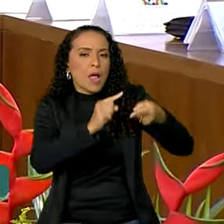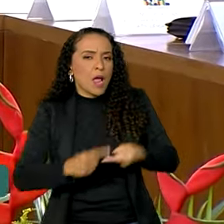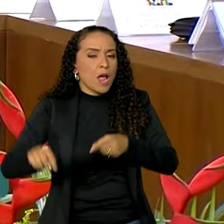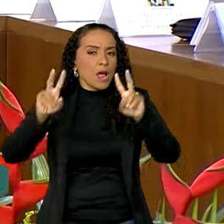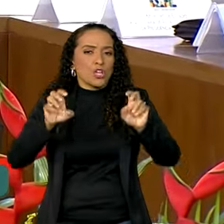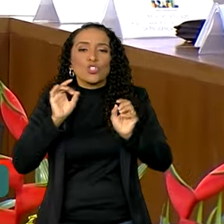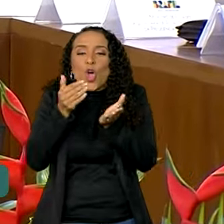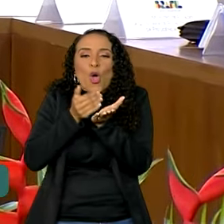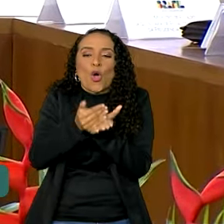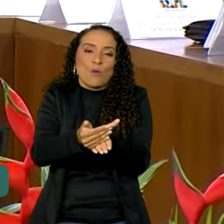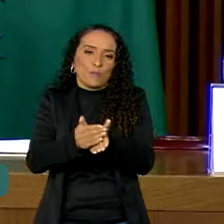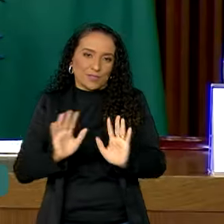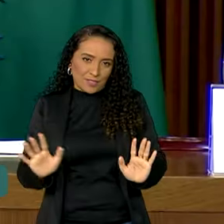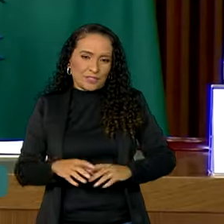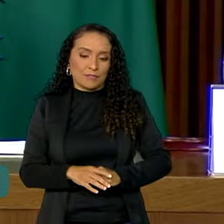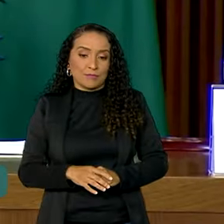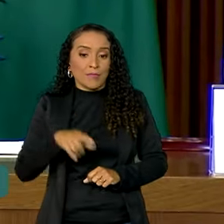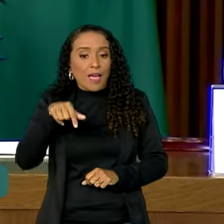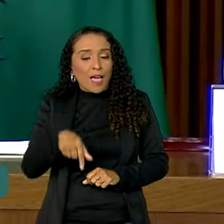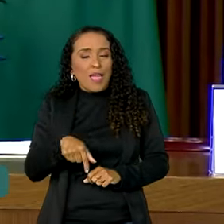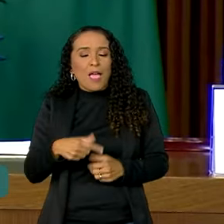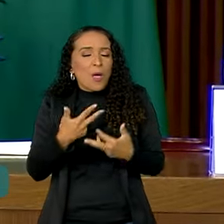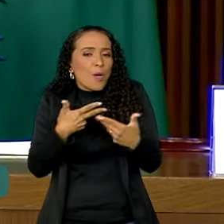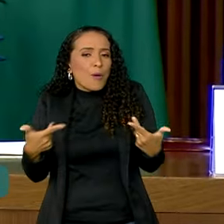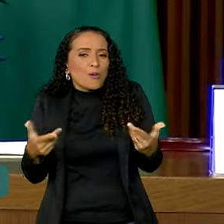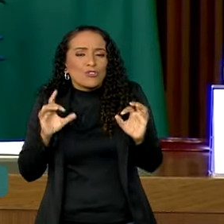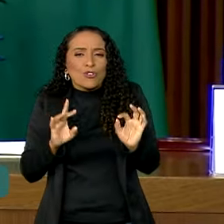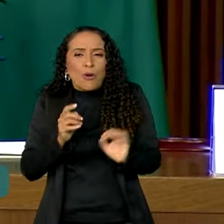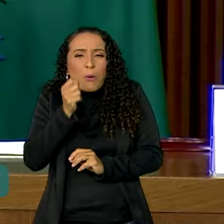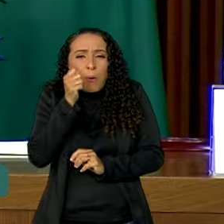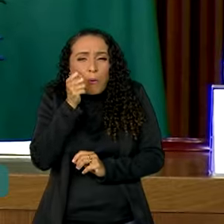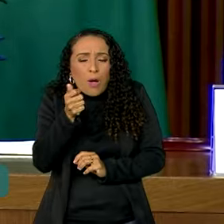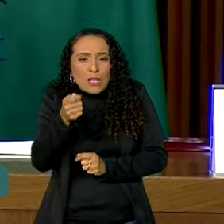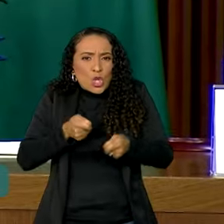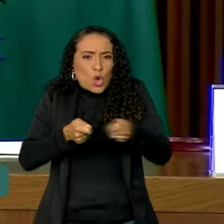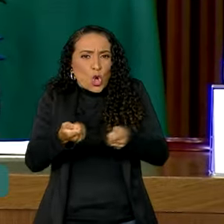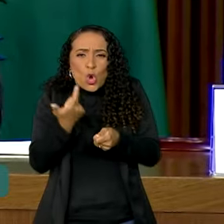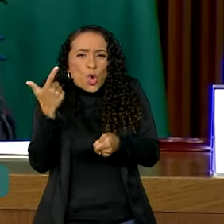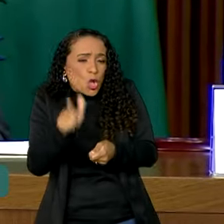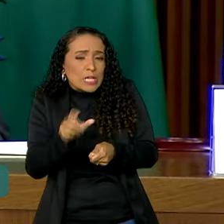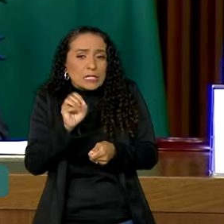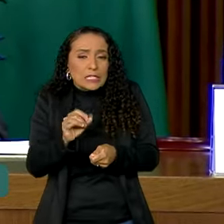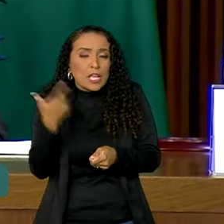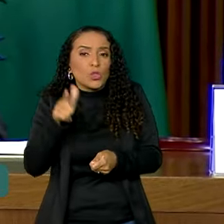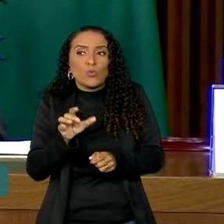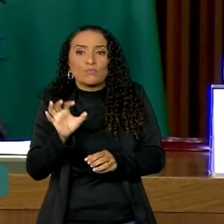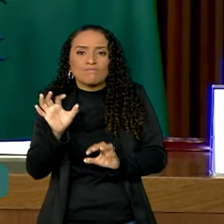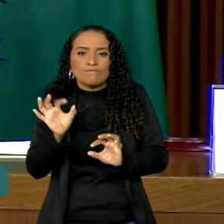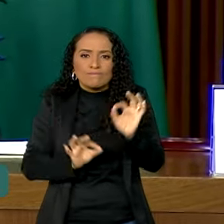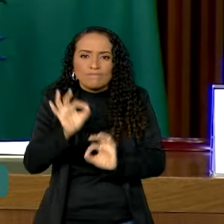estão apenas começando. E essa é uma coisa que é quase que incontrolável se a gente não montar